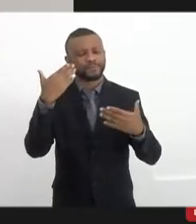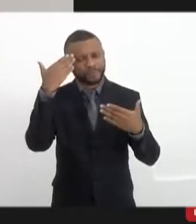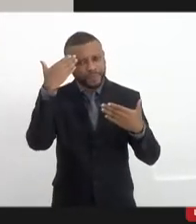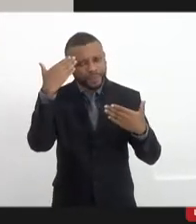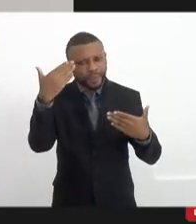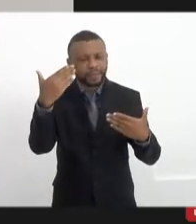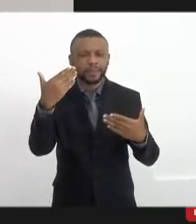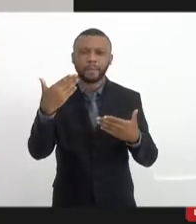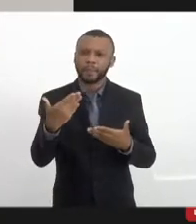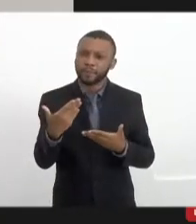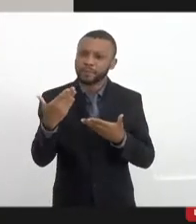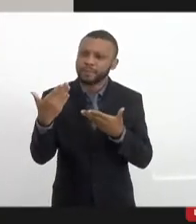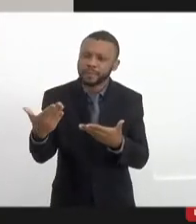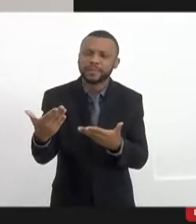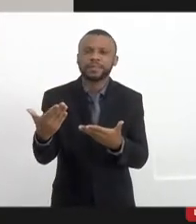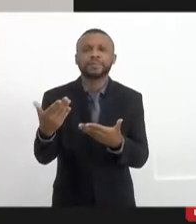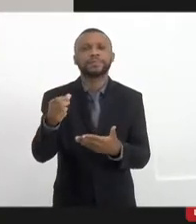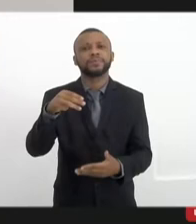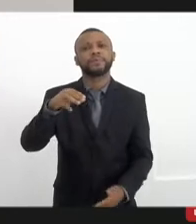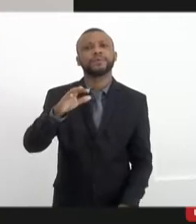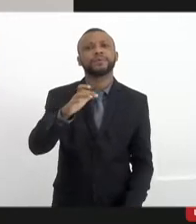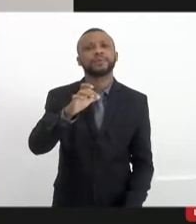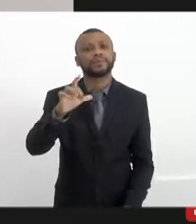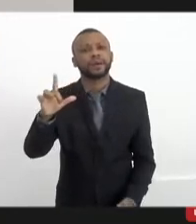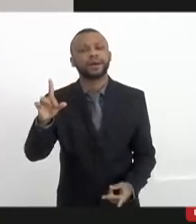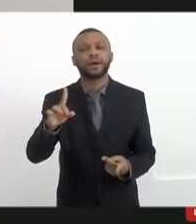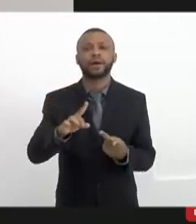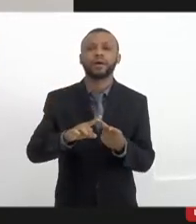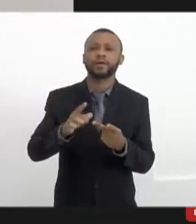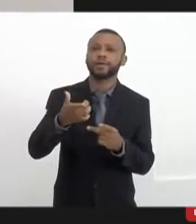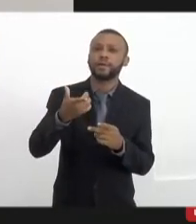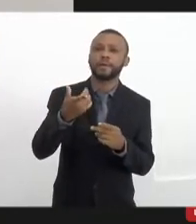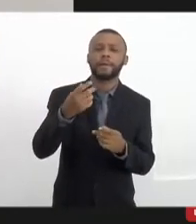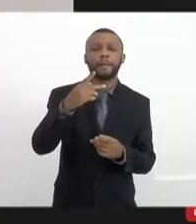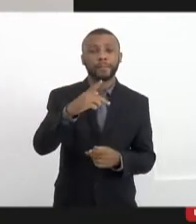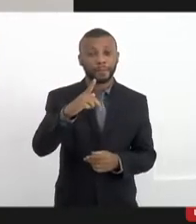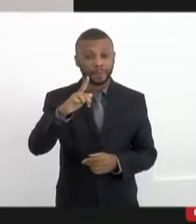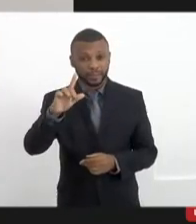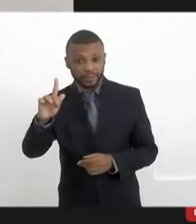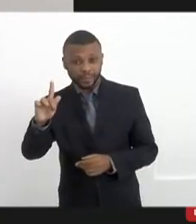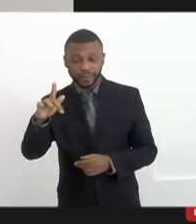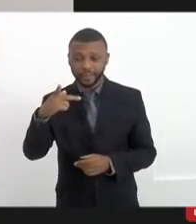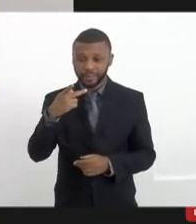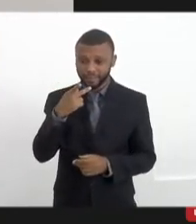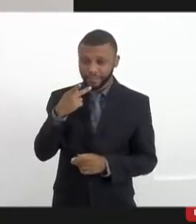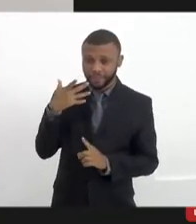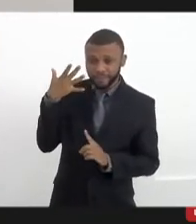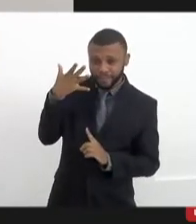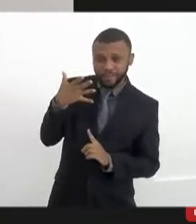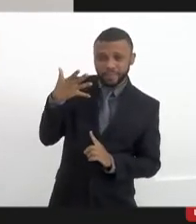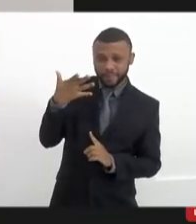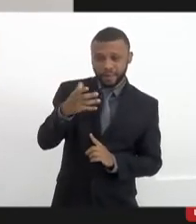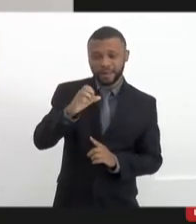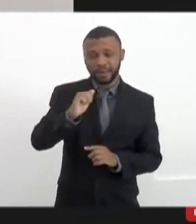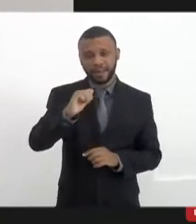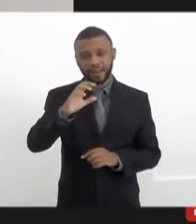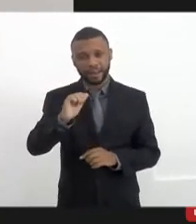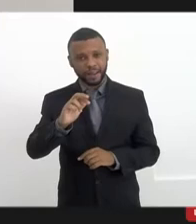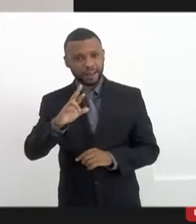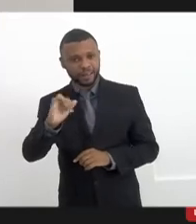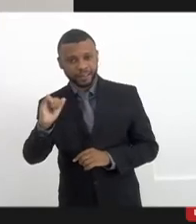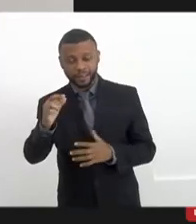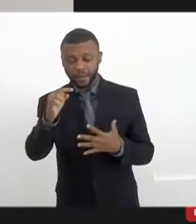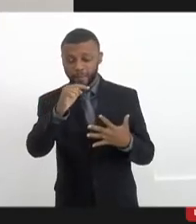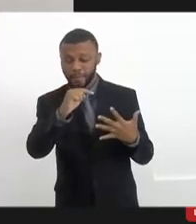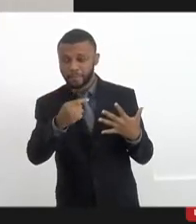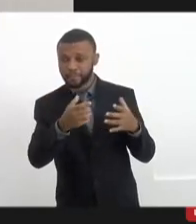Michel, galera do Fala Cari, PPG, toda a galera da comunicação comunitária que está com